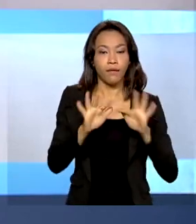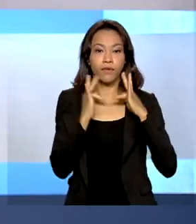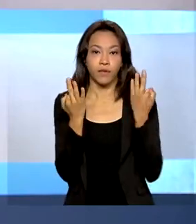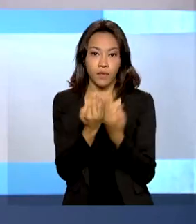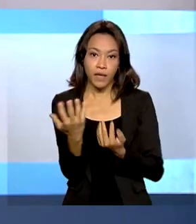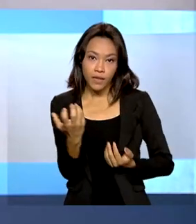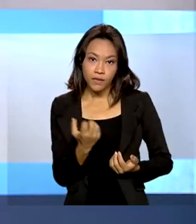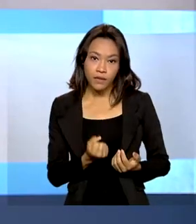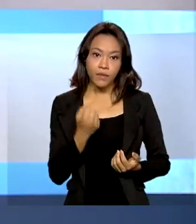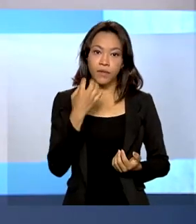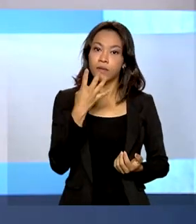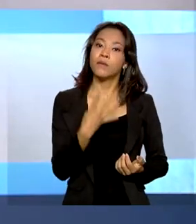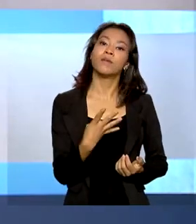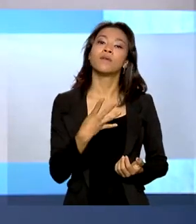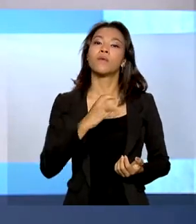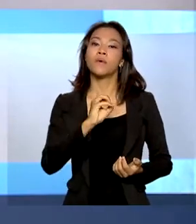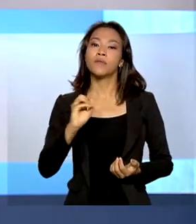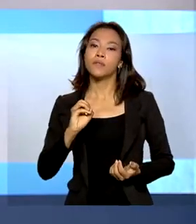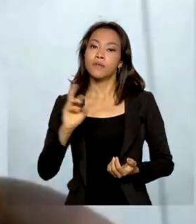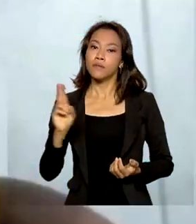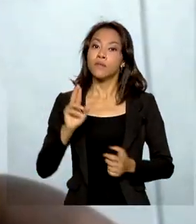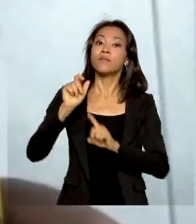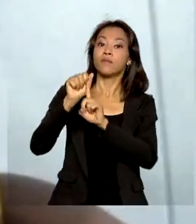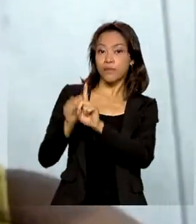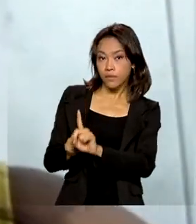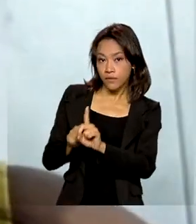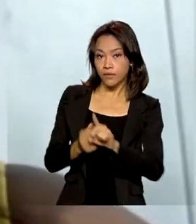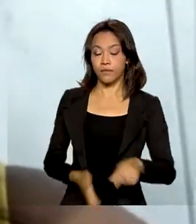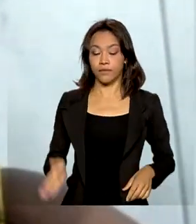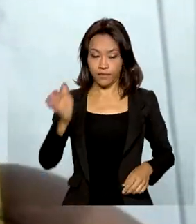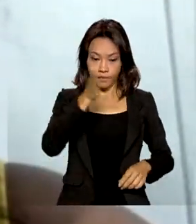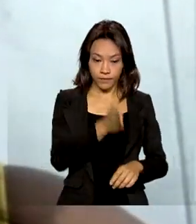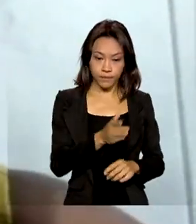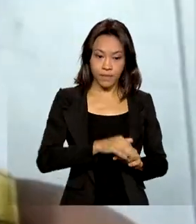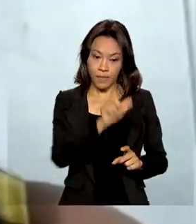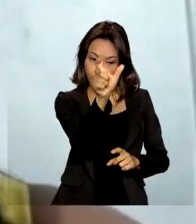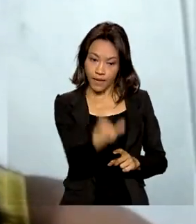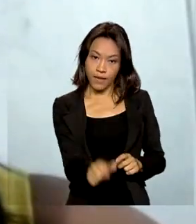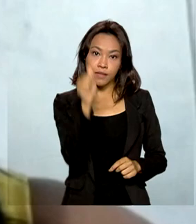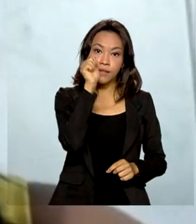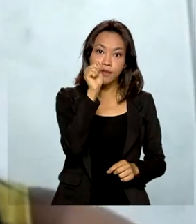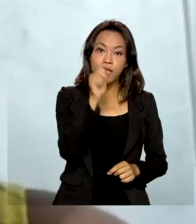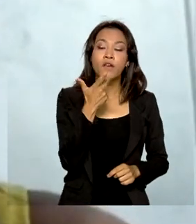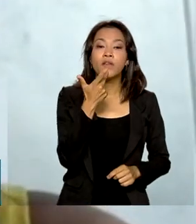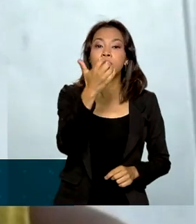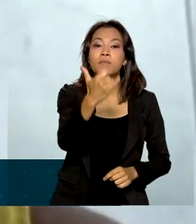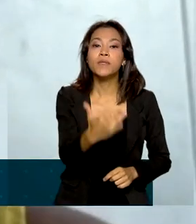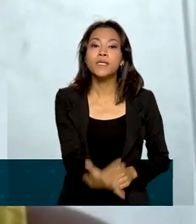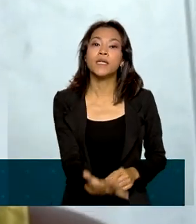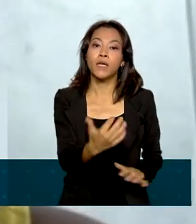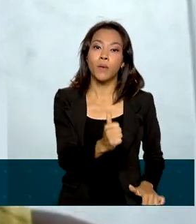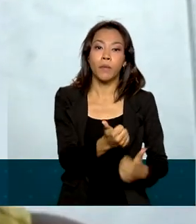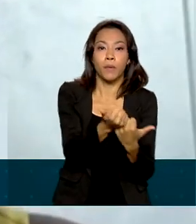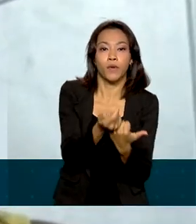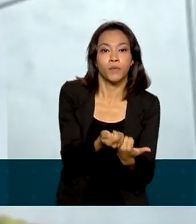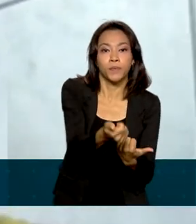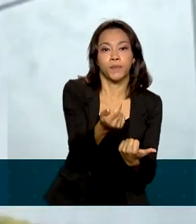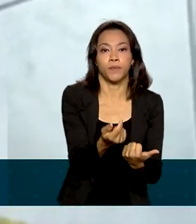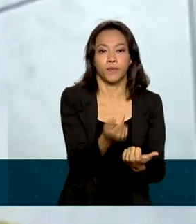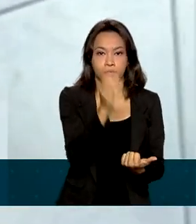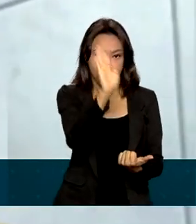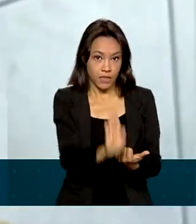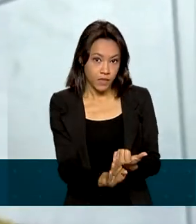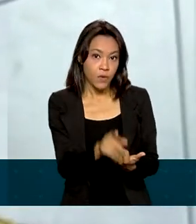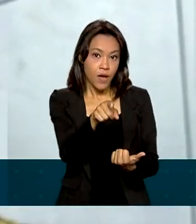no mínimo, 400 reais por mês. A Michele conta que o Auxílio Brasil foi fundamental para que ela